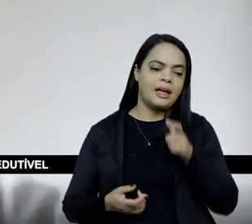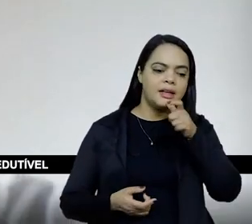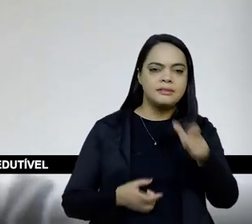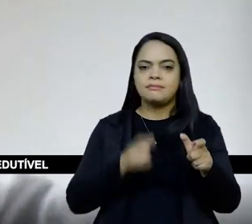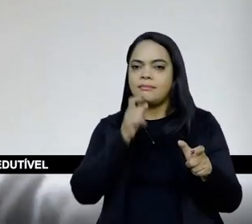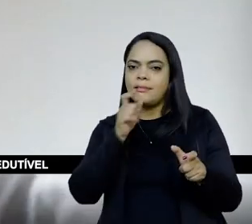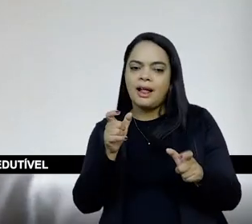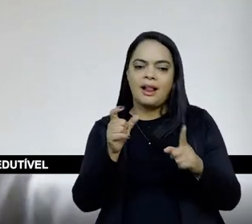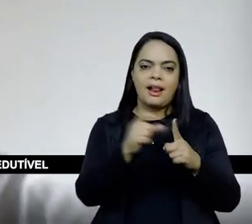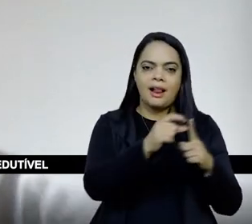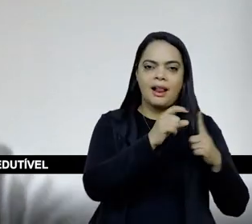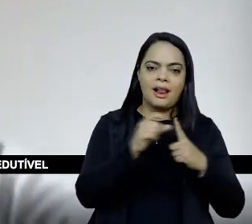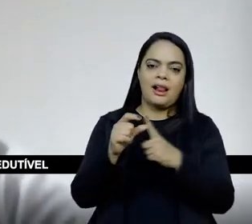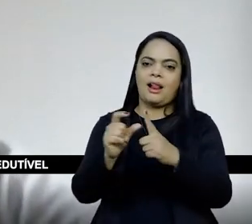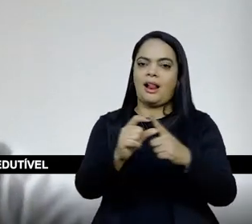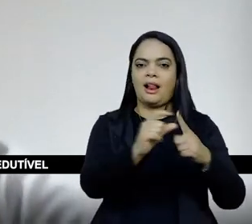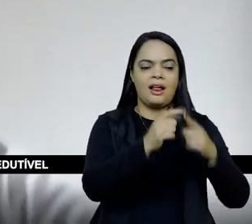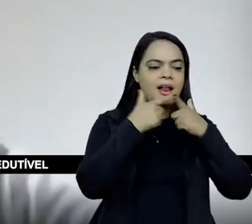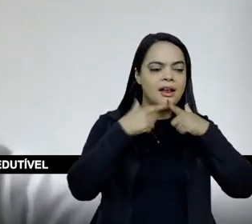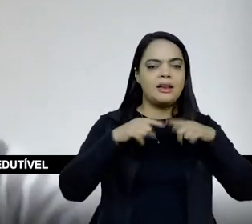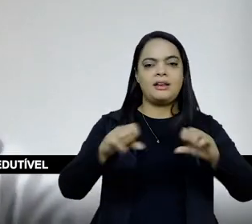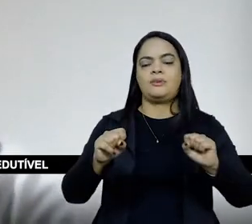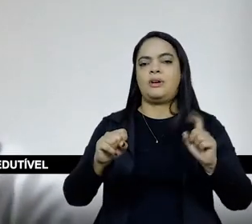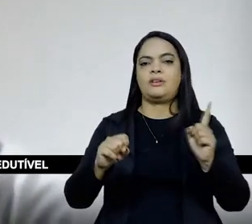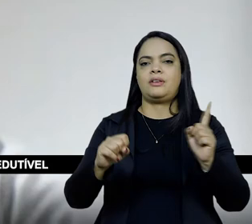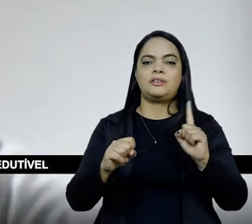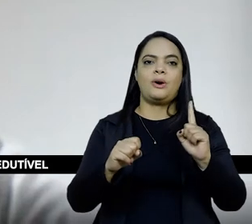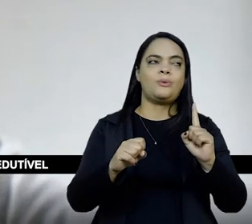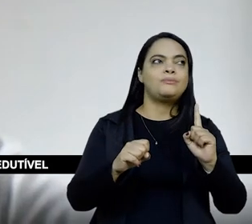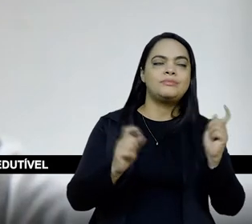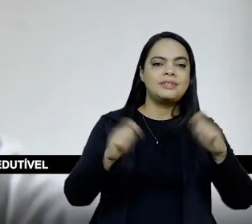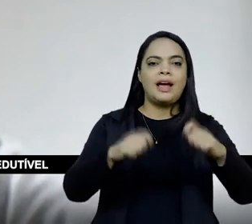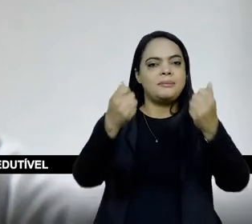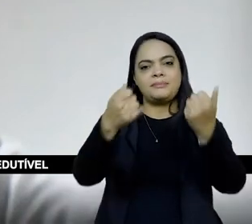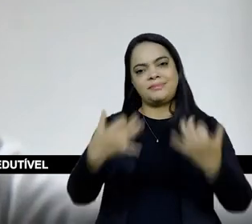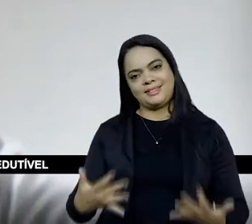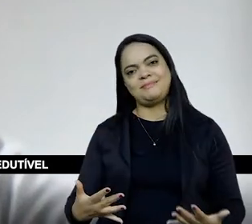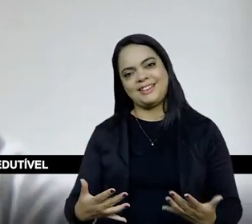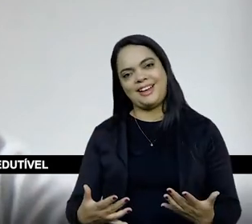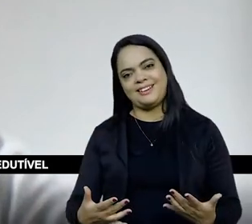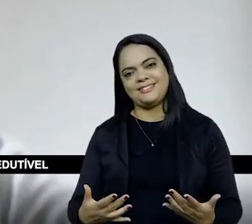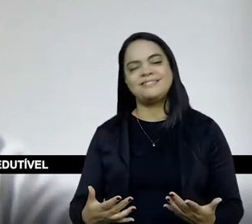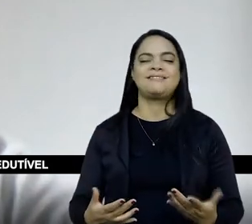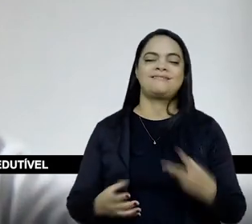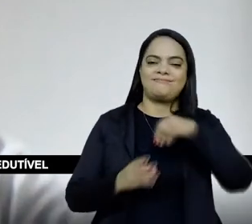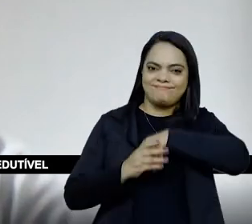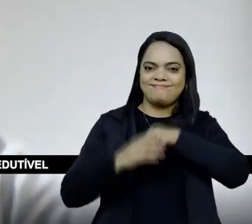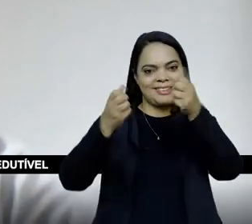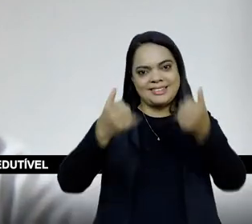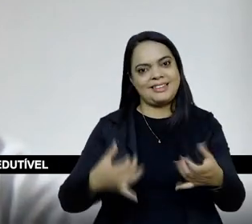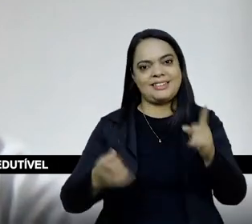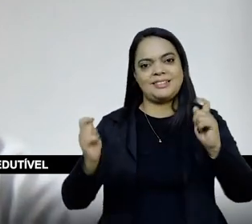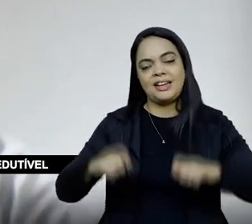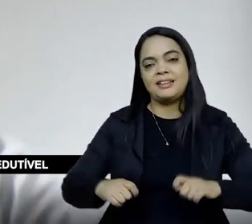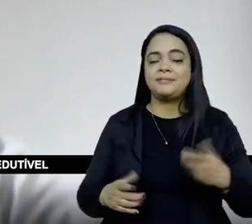a linguagem ajuda a gente a dizer daquilo que a gente quer dizer, então, como diz, a